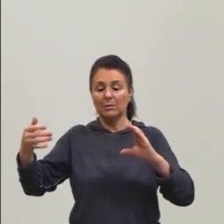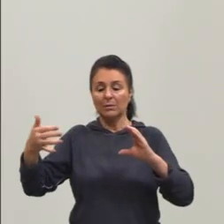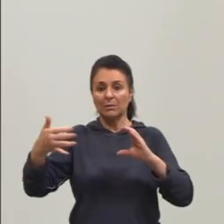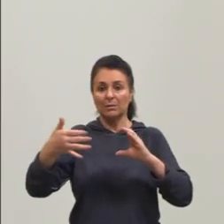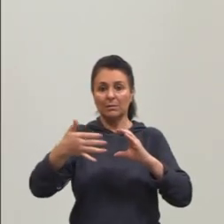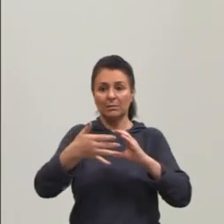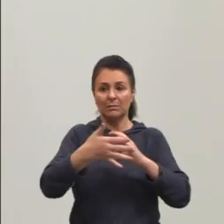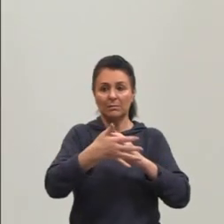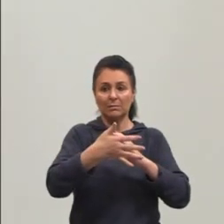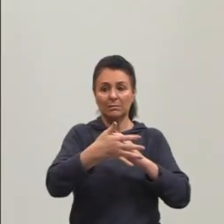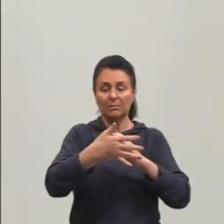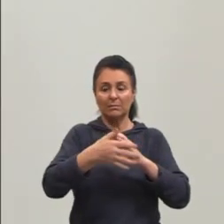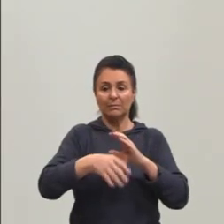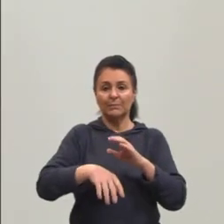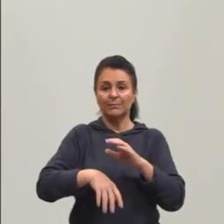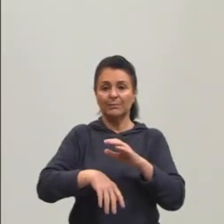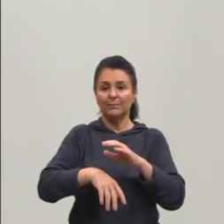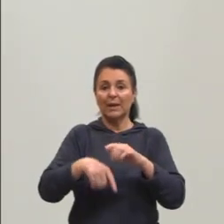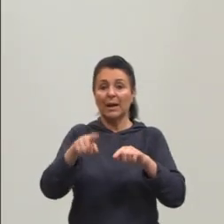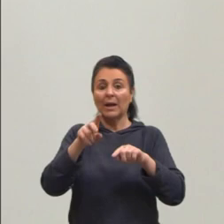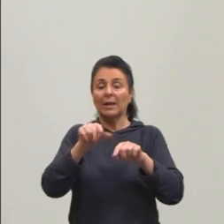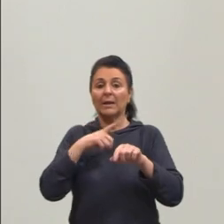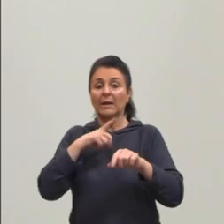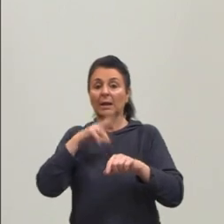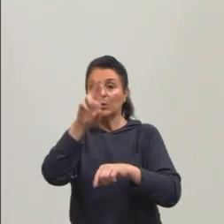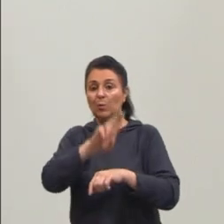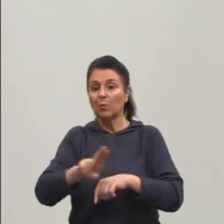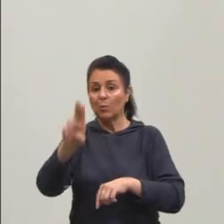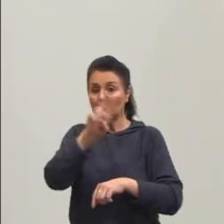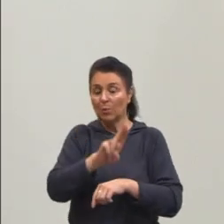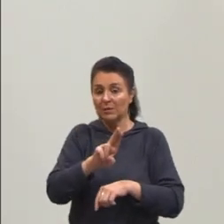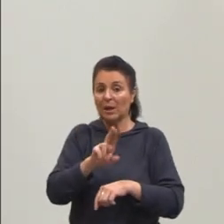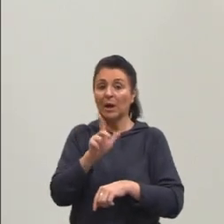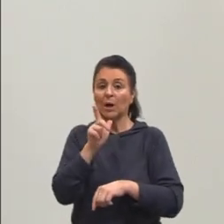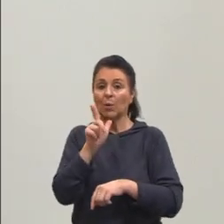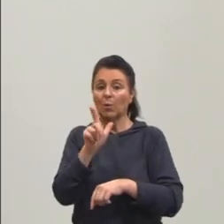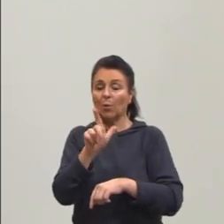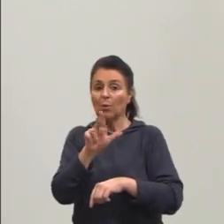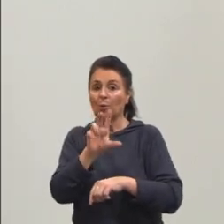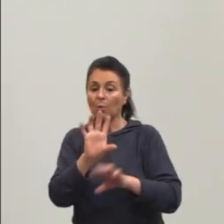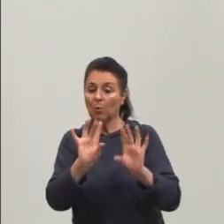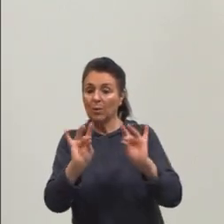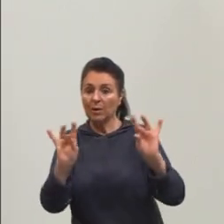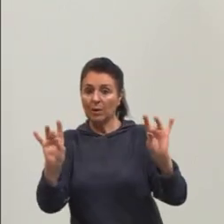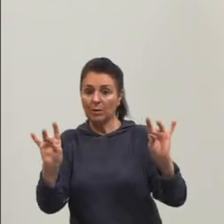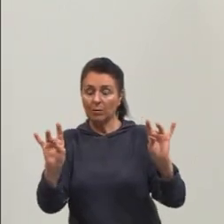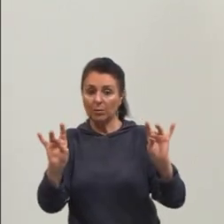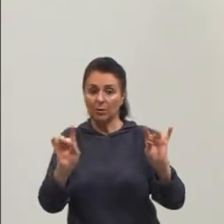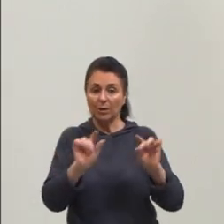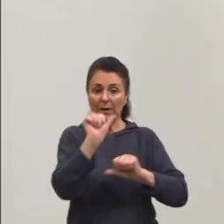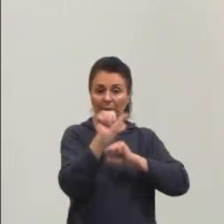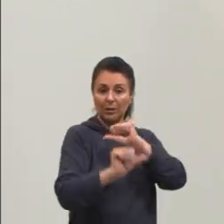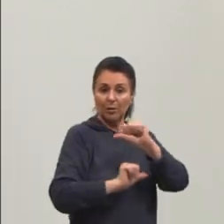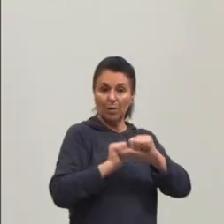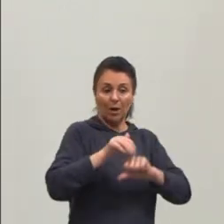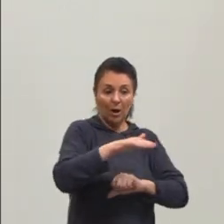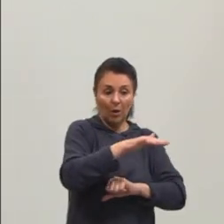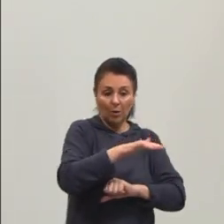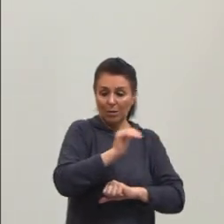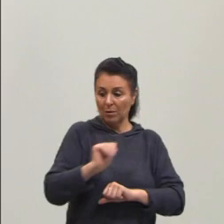atua com substâncias líquidas do meio menos concentrado para o mais concentrado. Ponto.